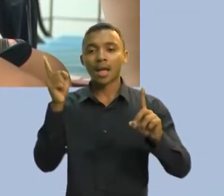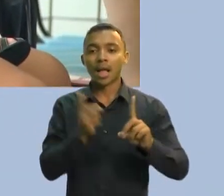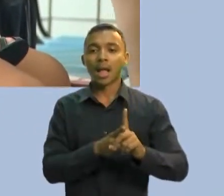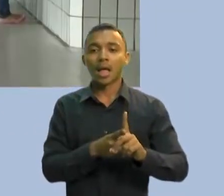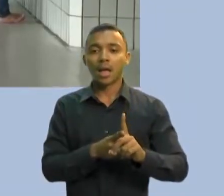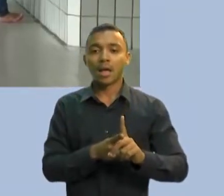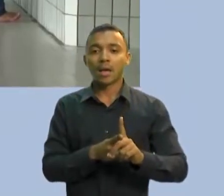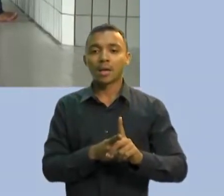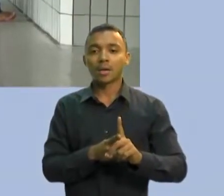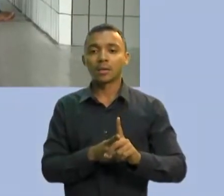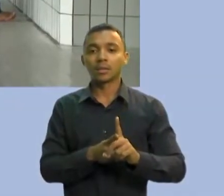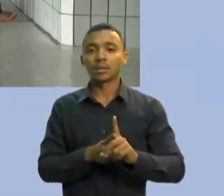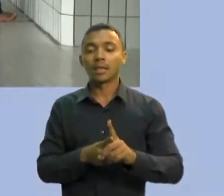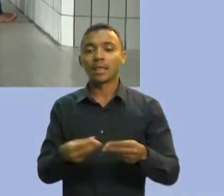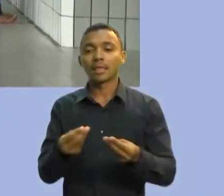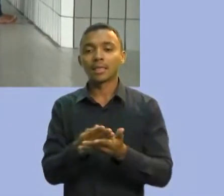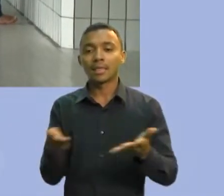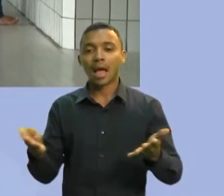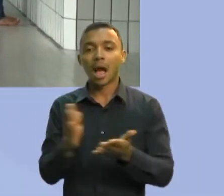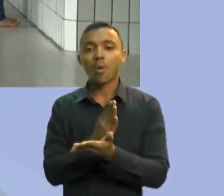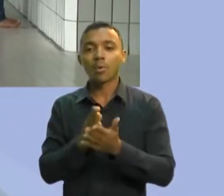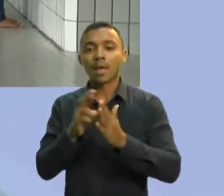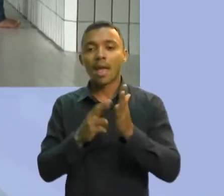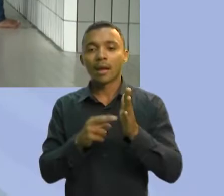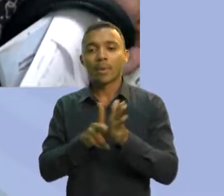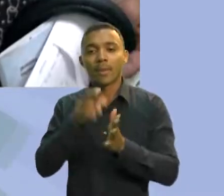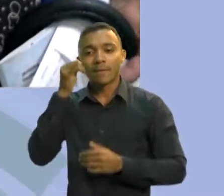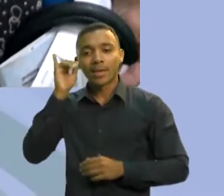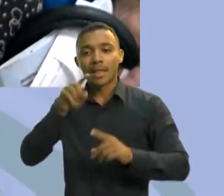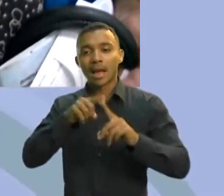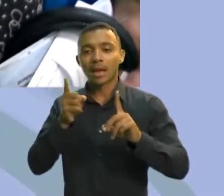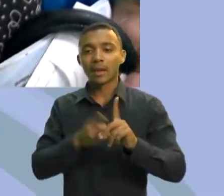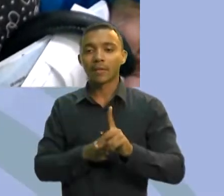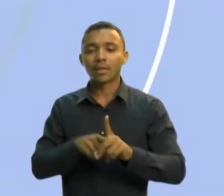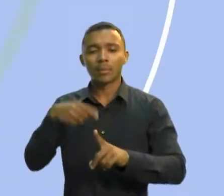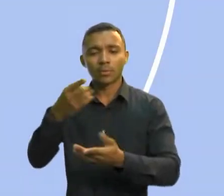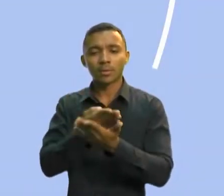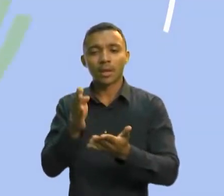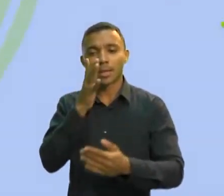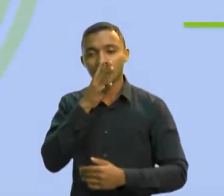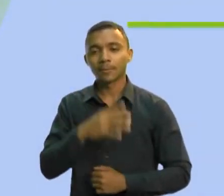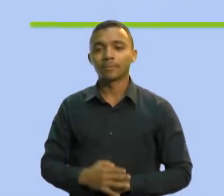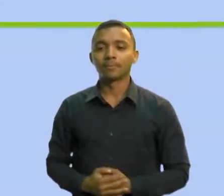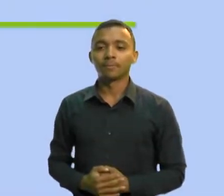métodos anticoncepcionais de longa duração logo depois do intervalo.